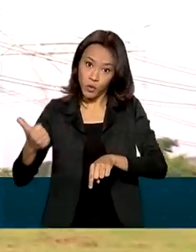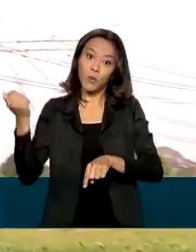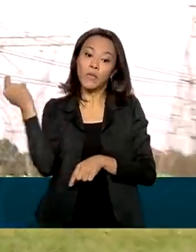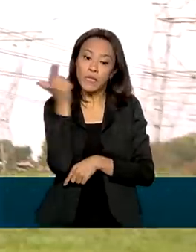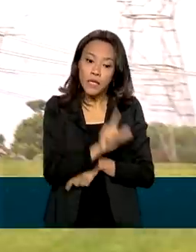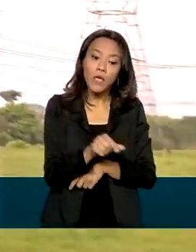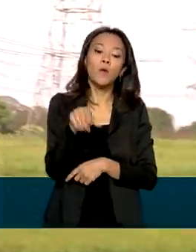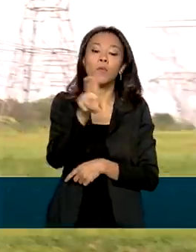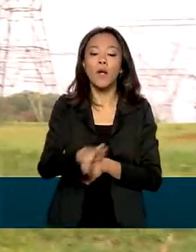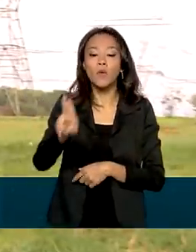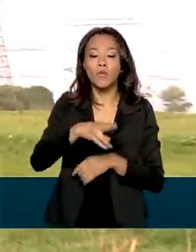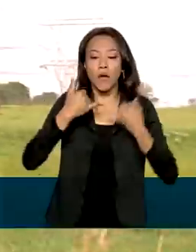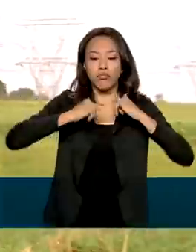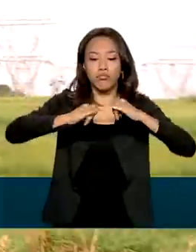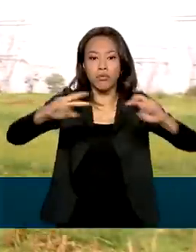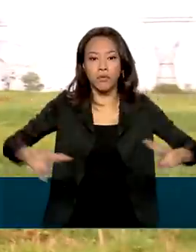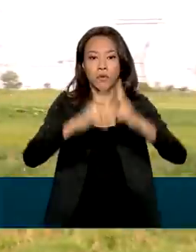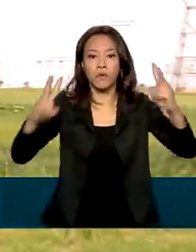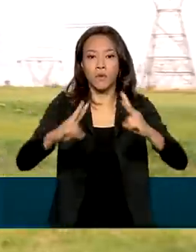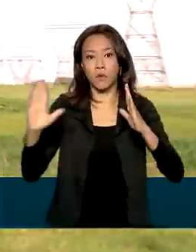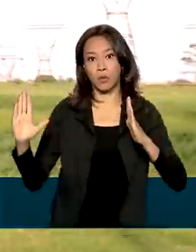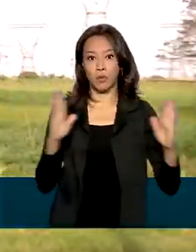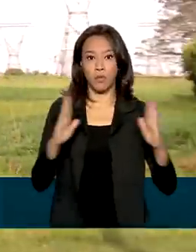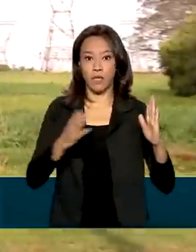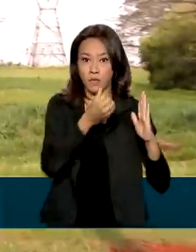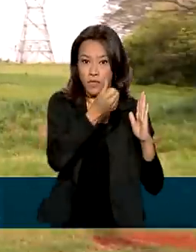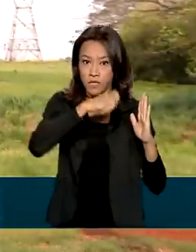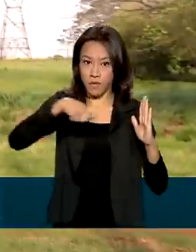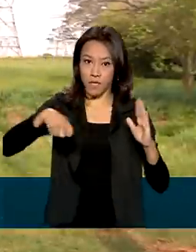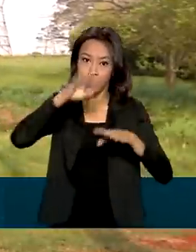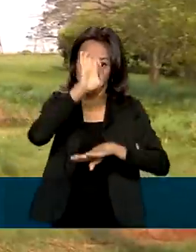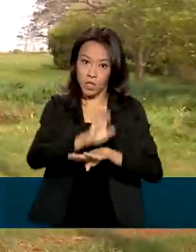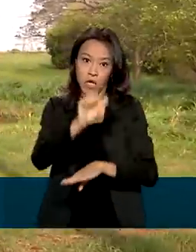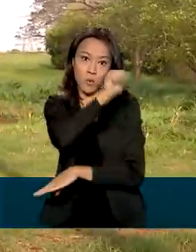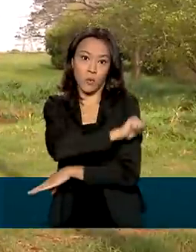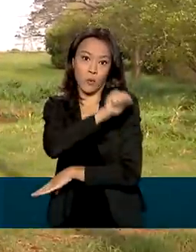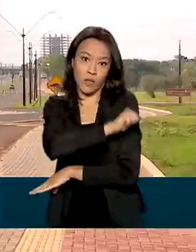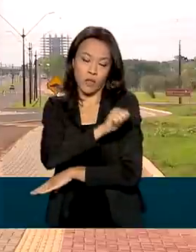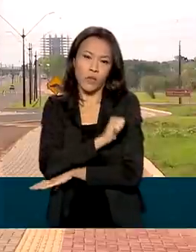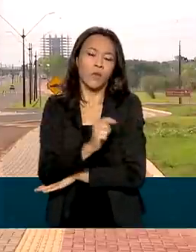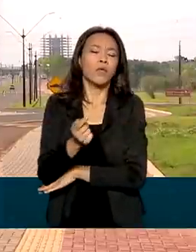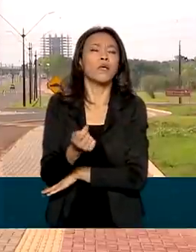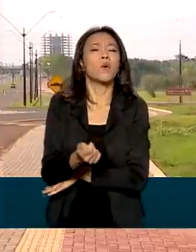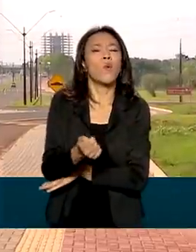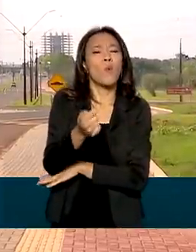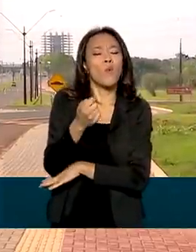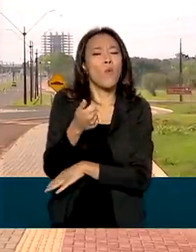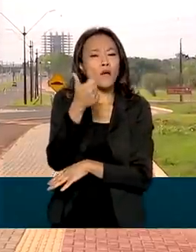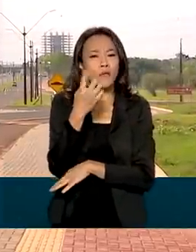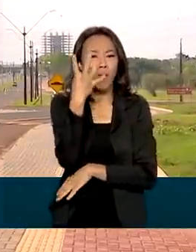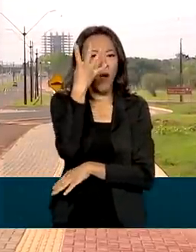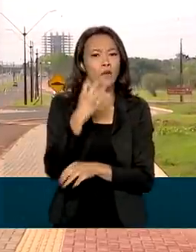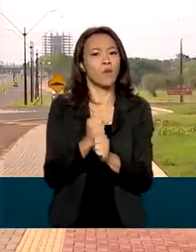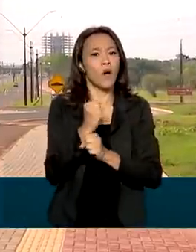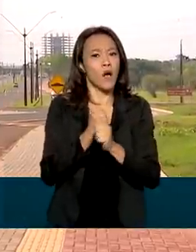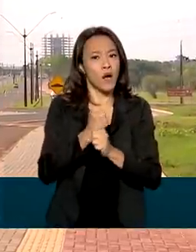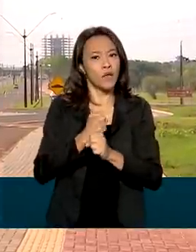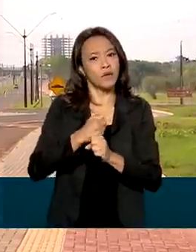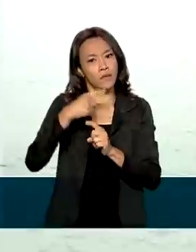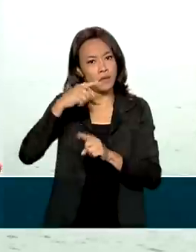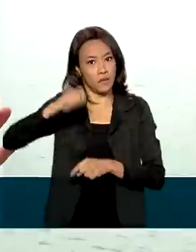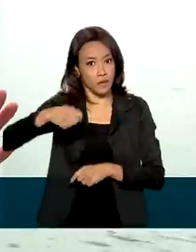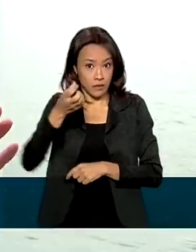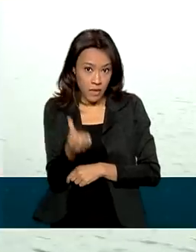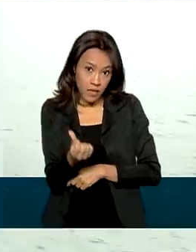consumo de energia durante seis meses no estado do Rio de Janeiro e quase durante quatro anos e meio na cidade de Curitiba, por